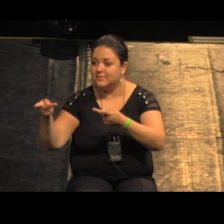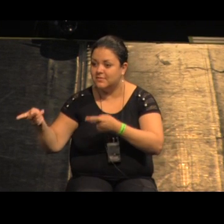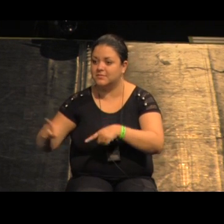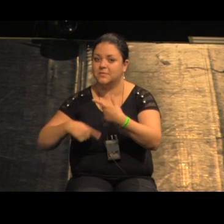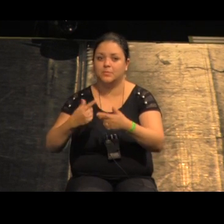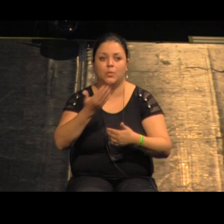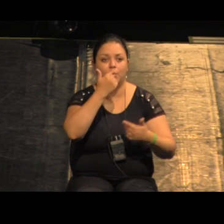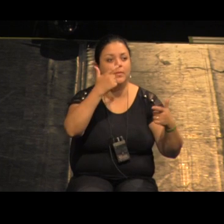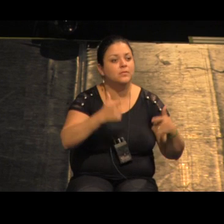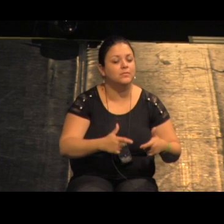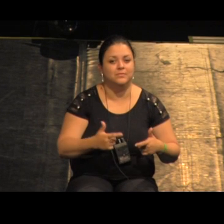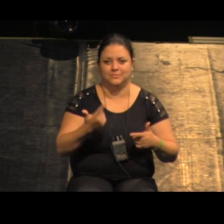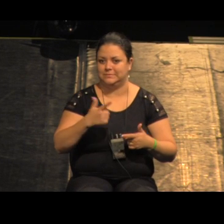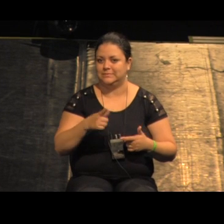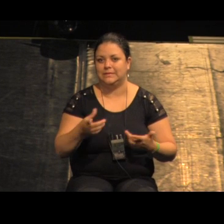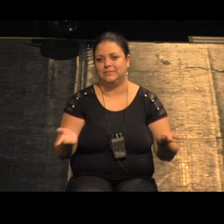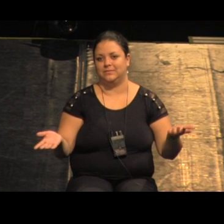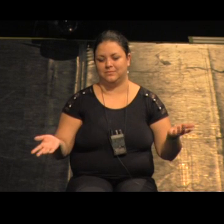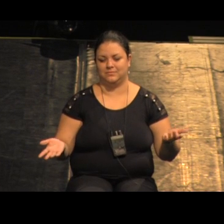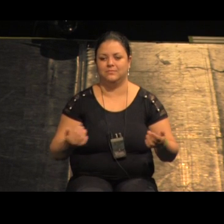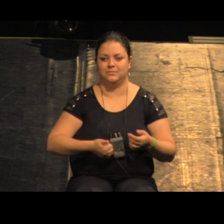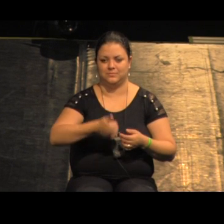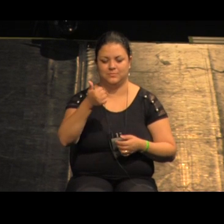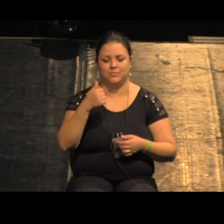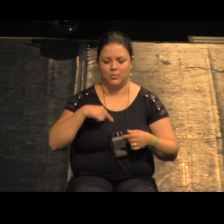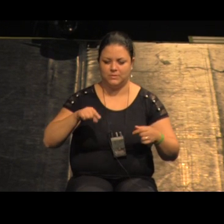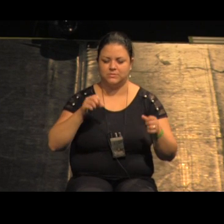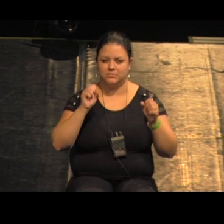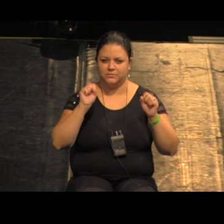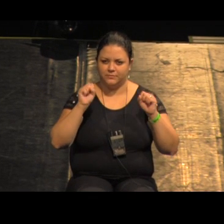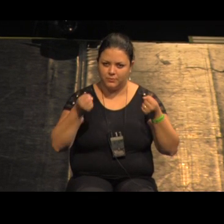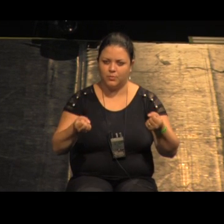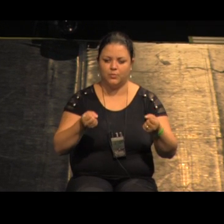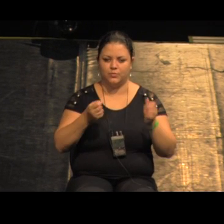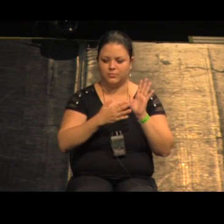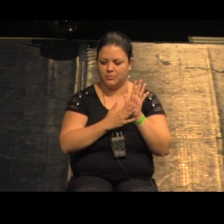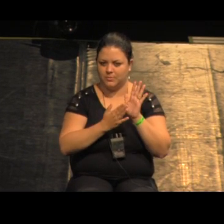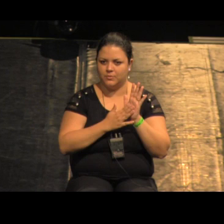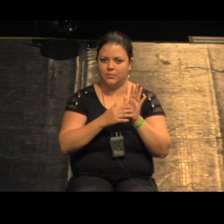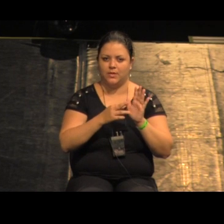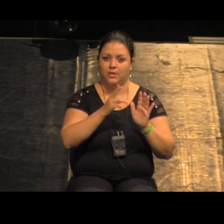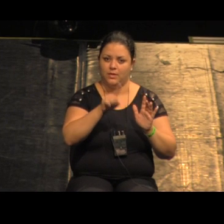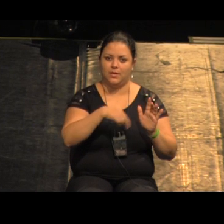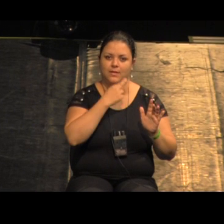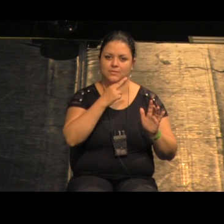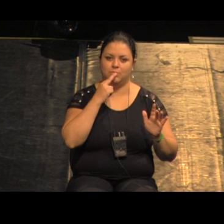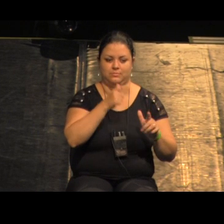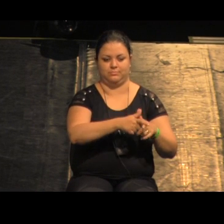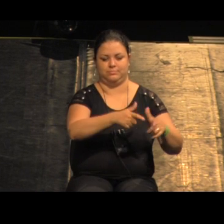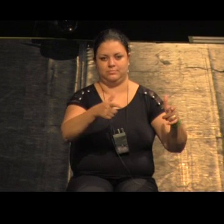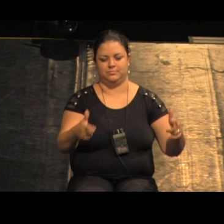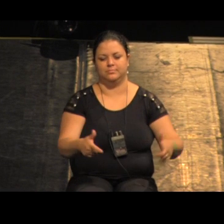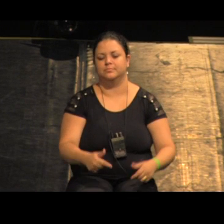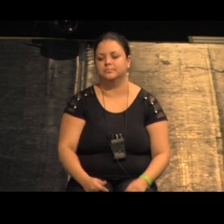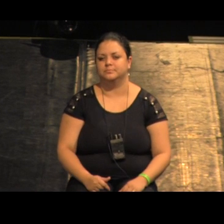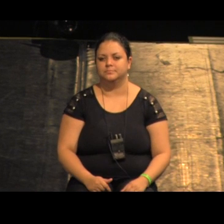então a gente queria reforçar justamente a presença dos equipamentos gastronômicos isso